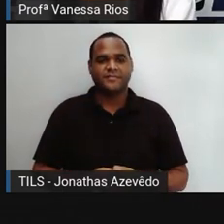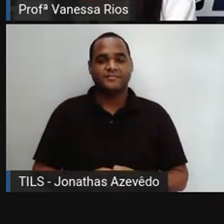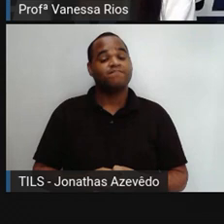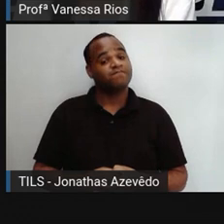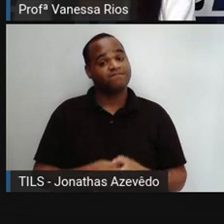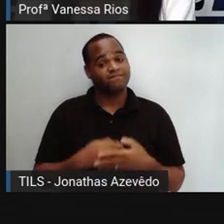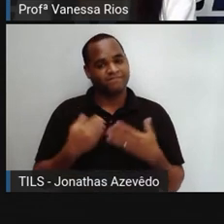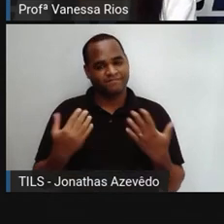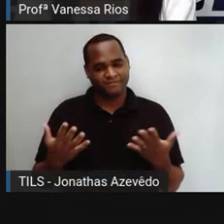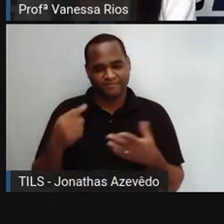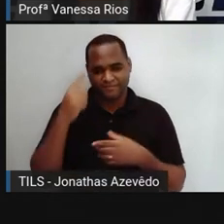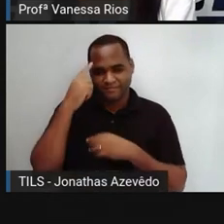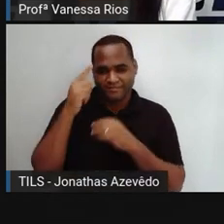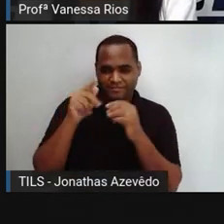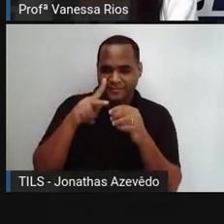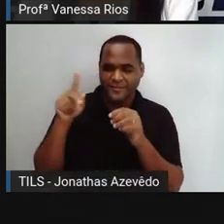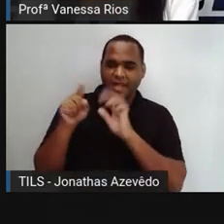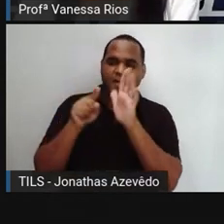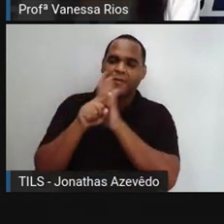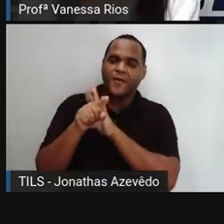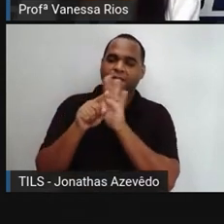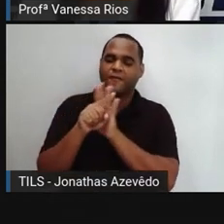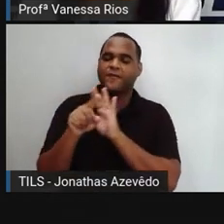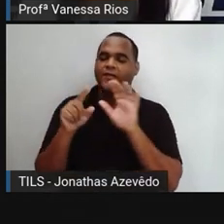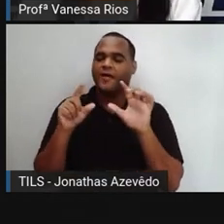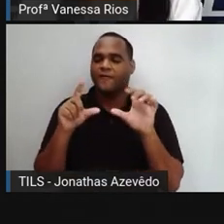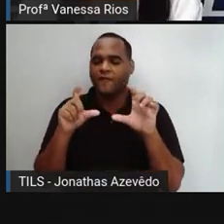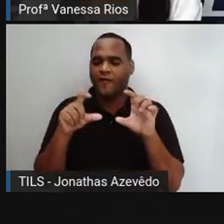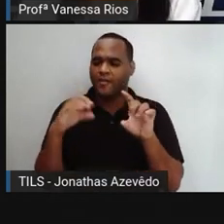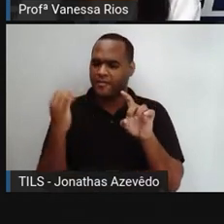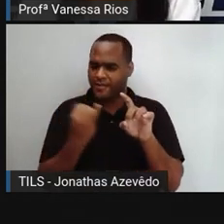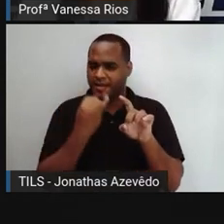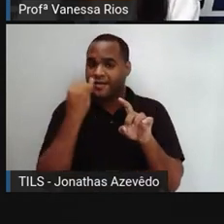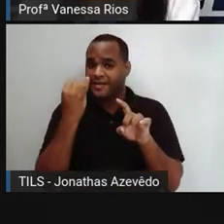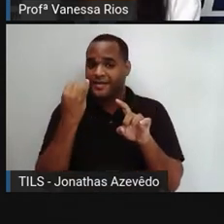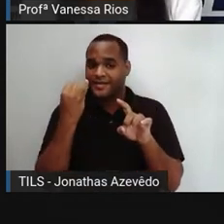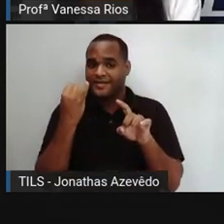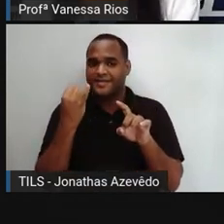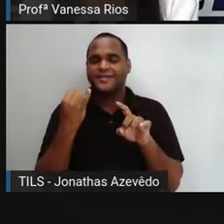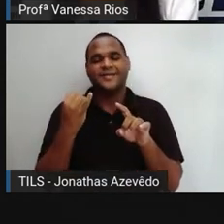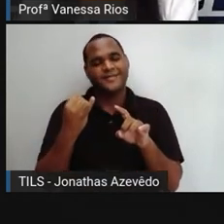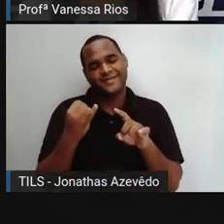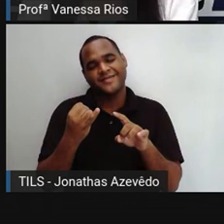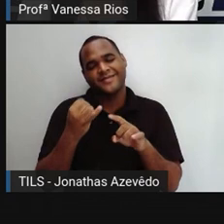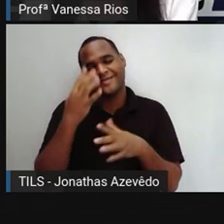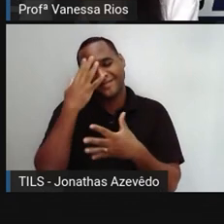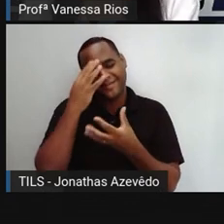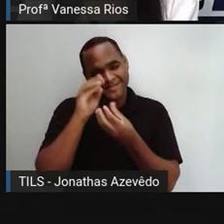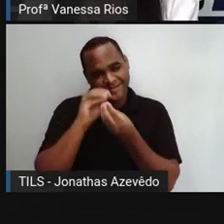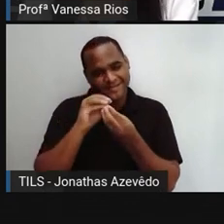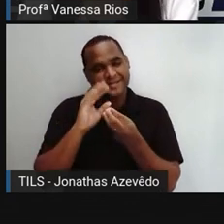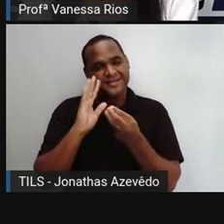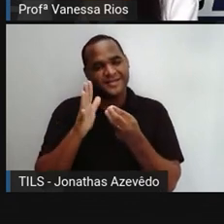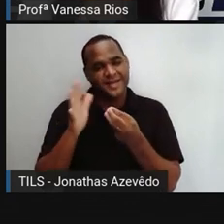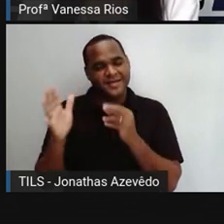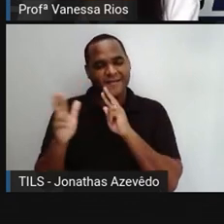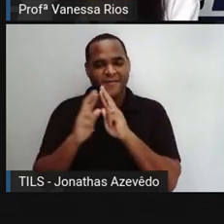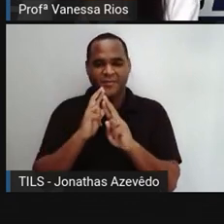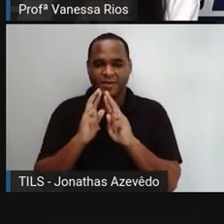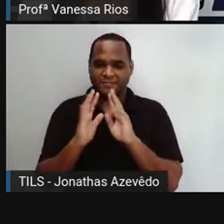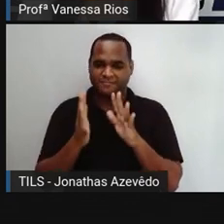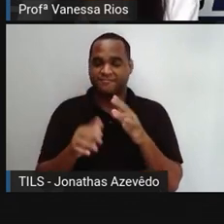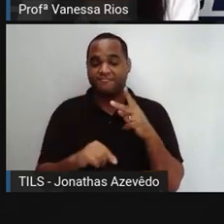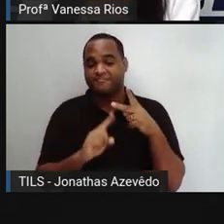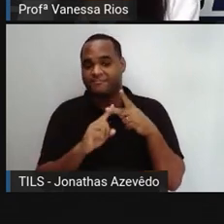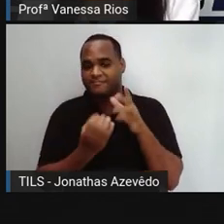Então, quando a Pró pergunta aí, as fotografias são importantes? Acredito que você já tenha aí as suas respostas, não